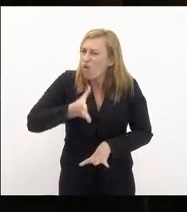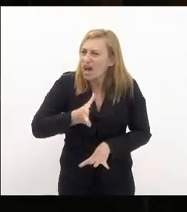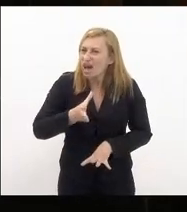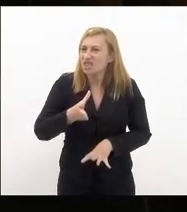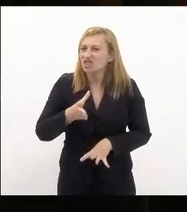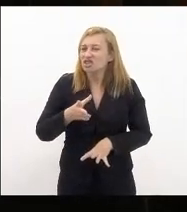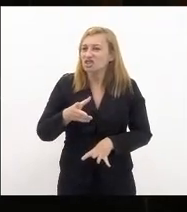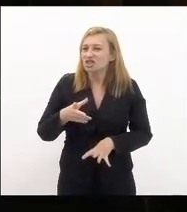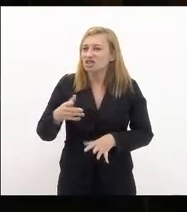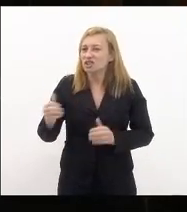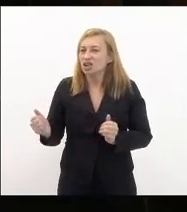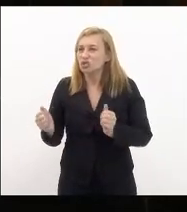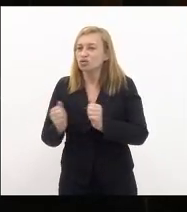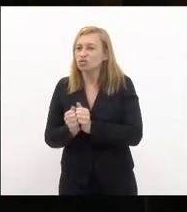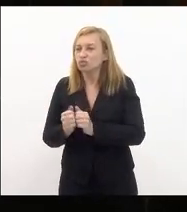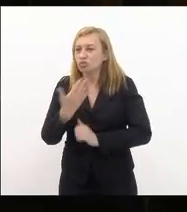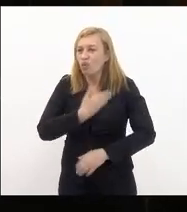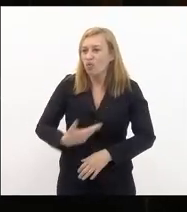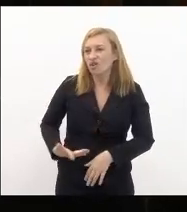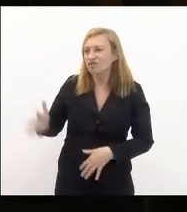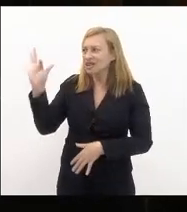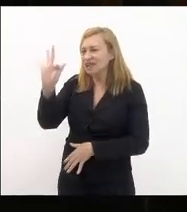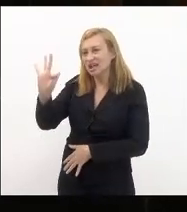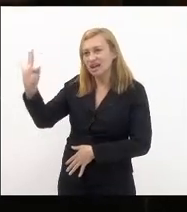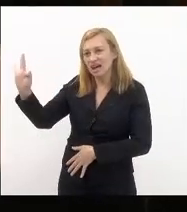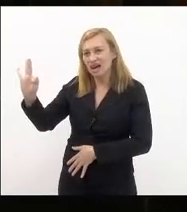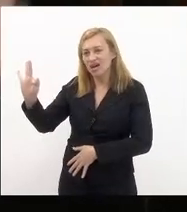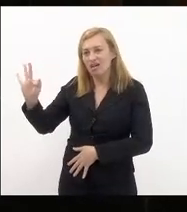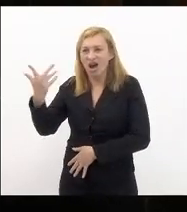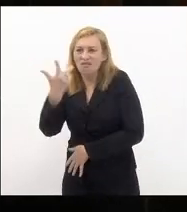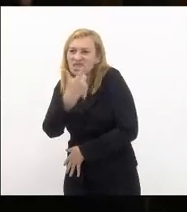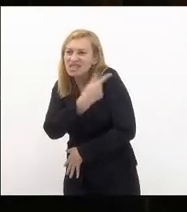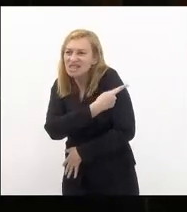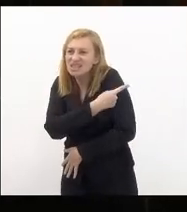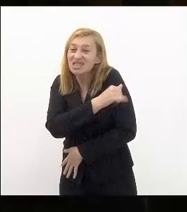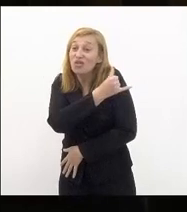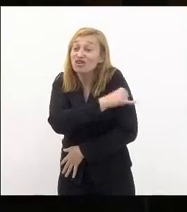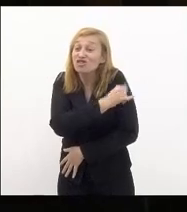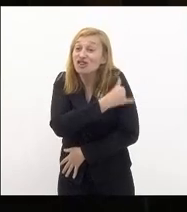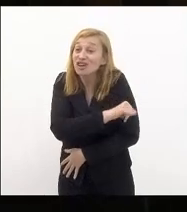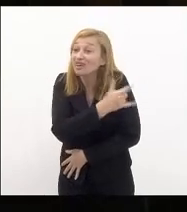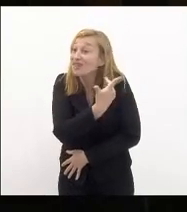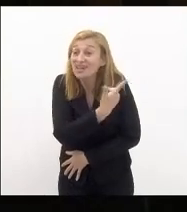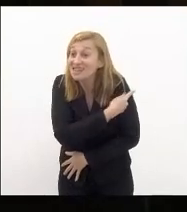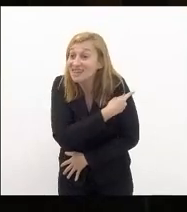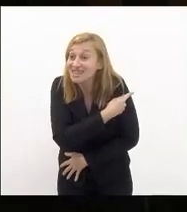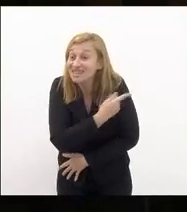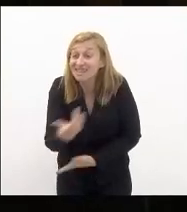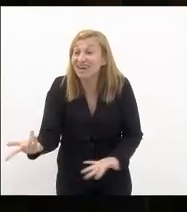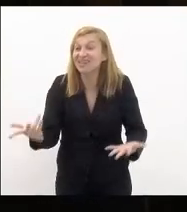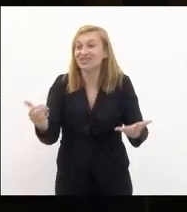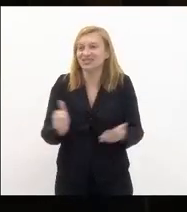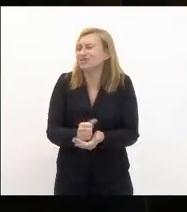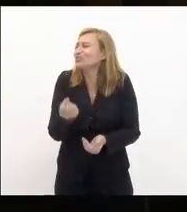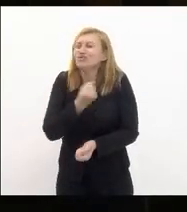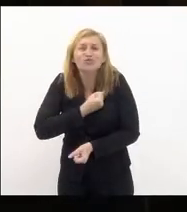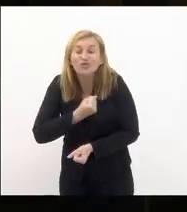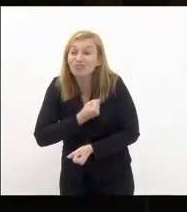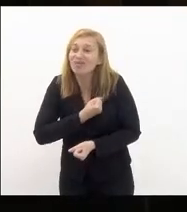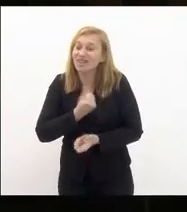enfrentar ao lado do governo federal a vacinação o Rio de Janeiro está sendo vacinado o Rio de Janeiro está com números